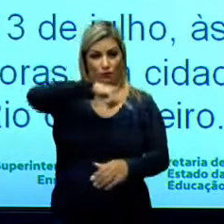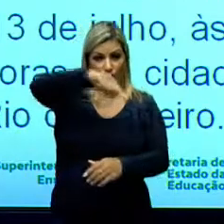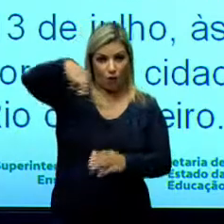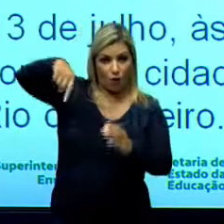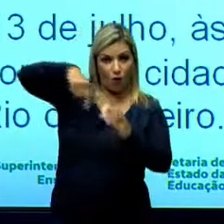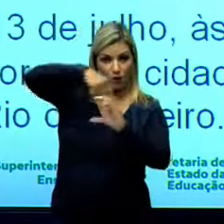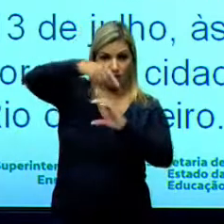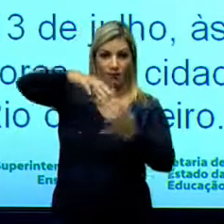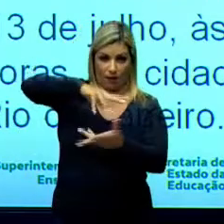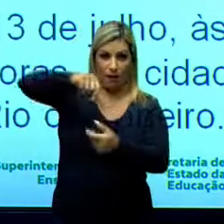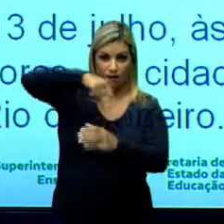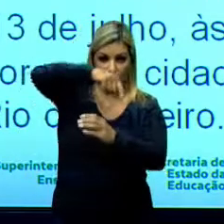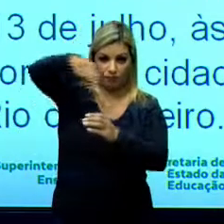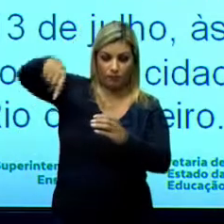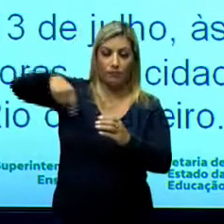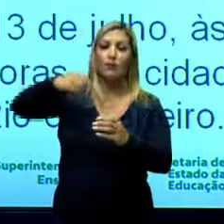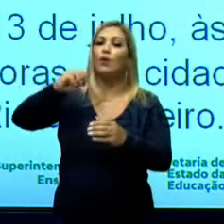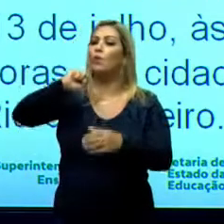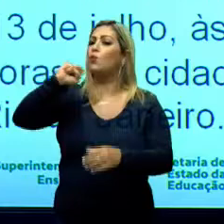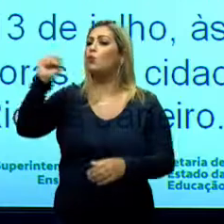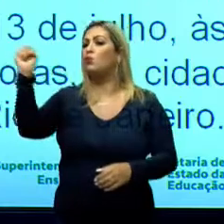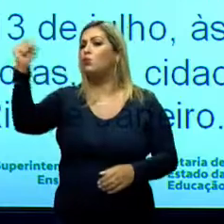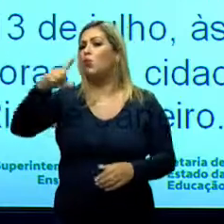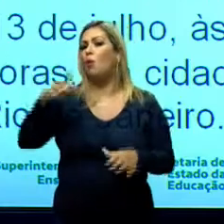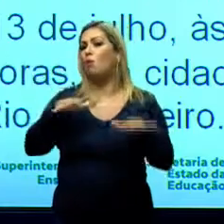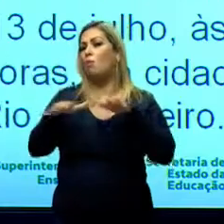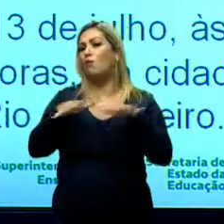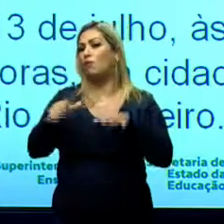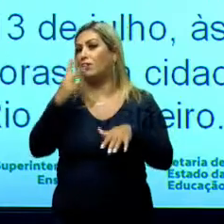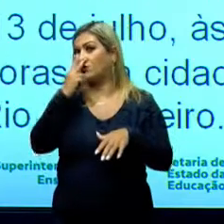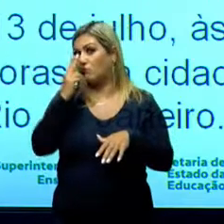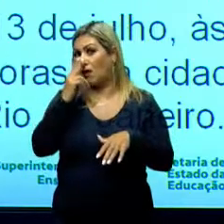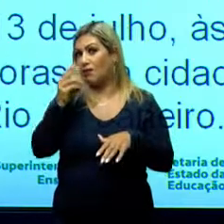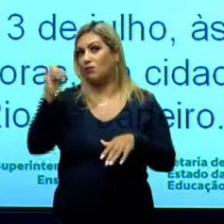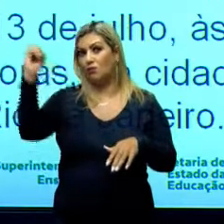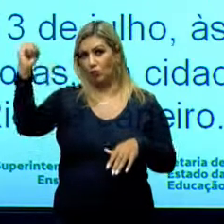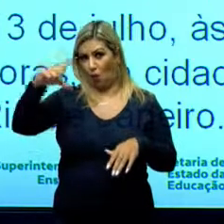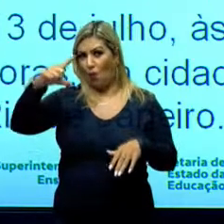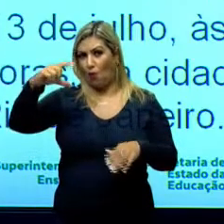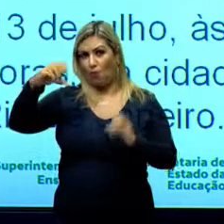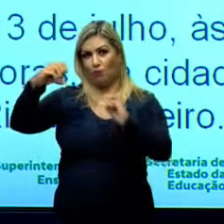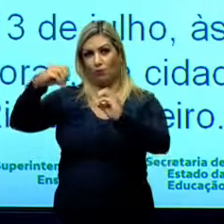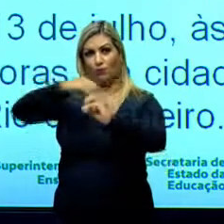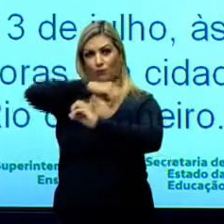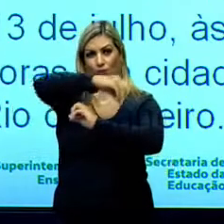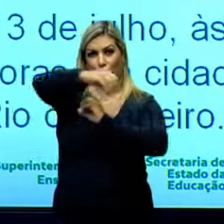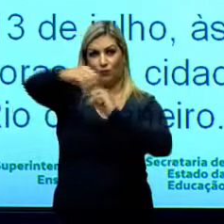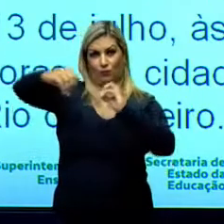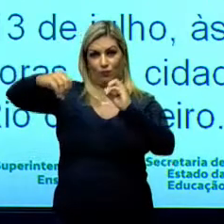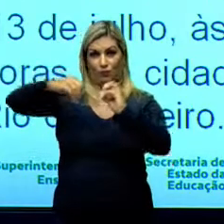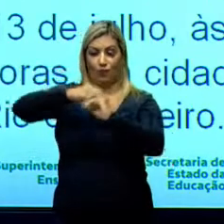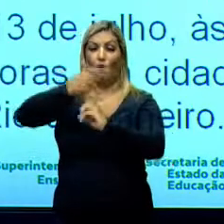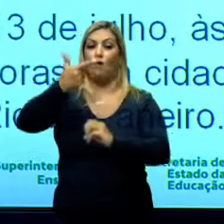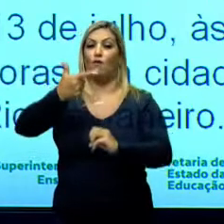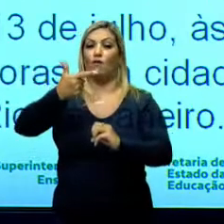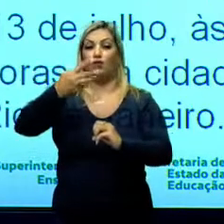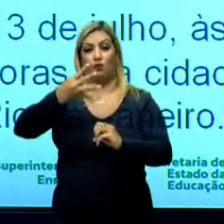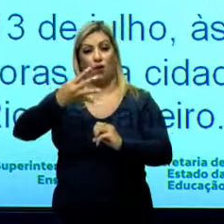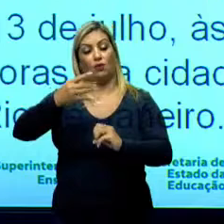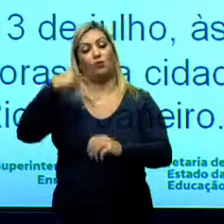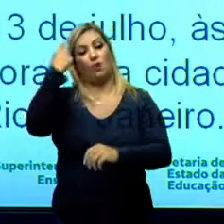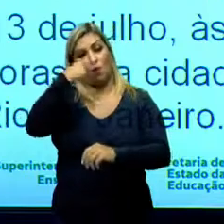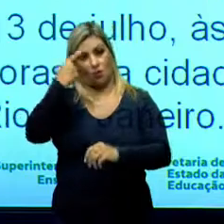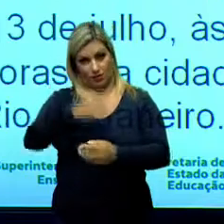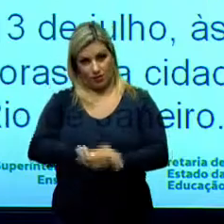graus em torno da Terra, o Sol faz enquanto no movimento aparente do Sol, tá? Então, nesse movimento aparente, 24 horas,